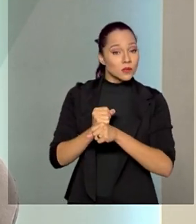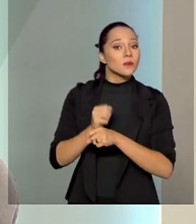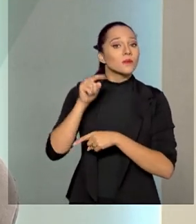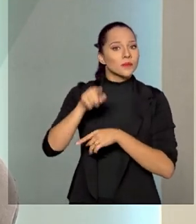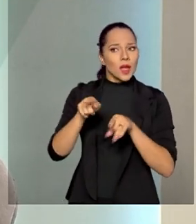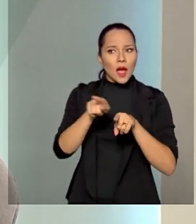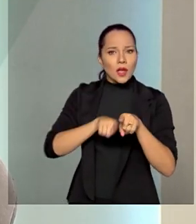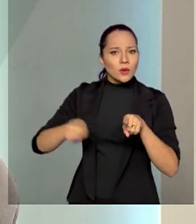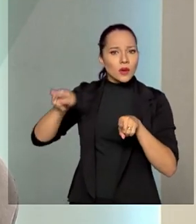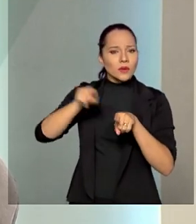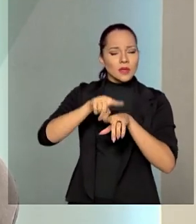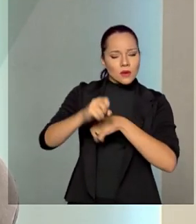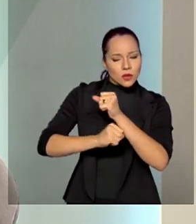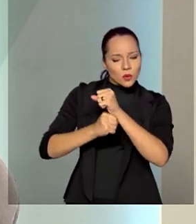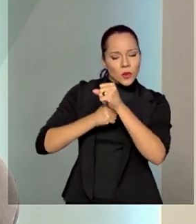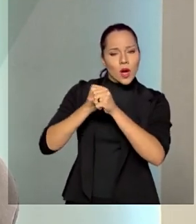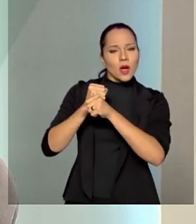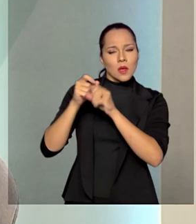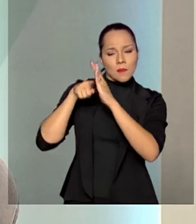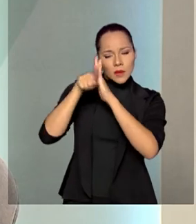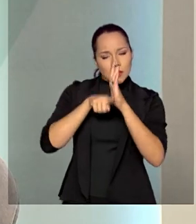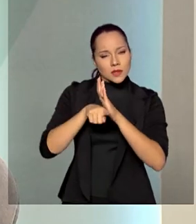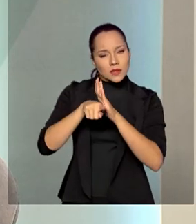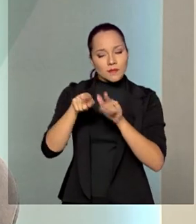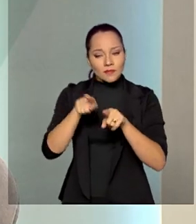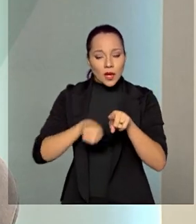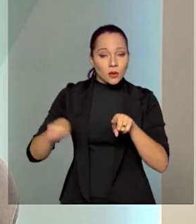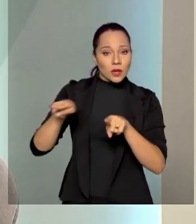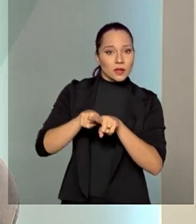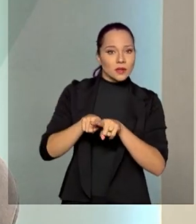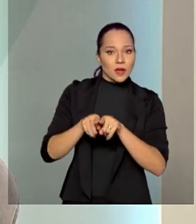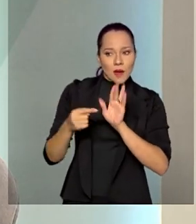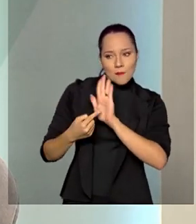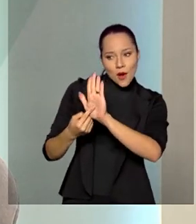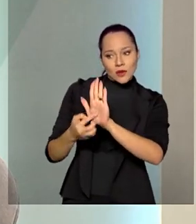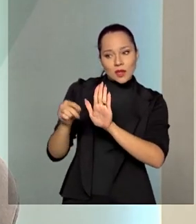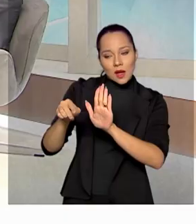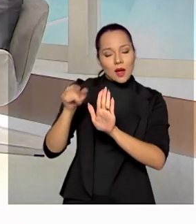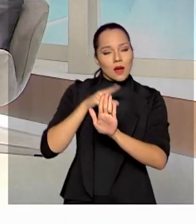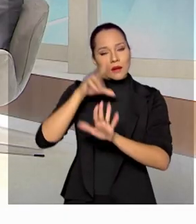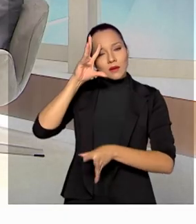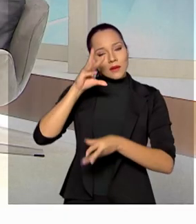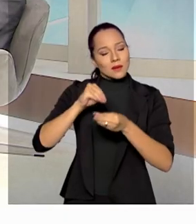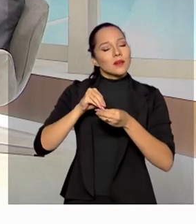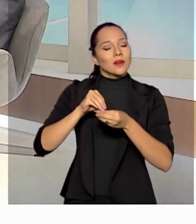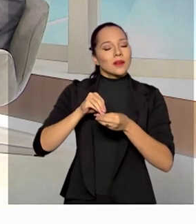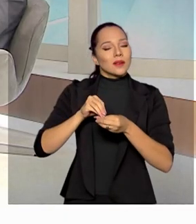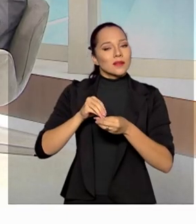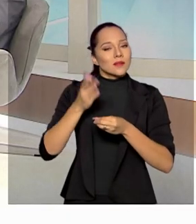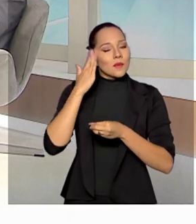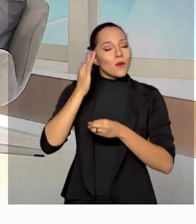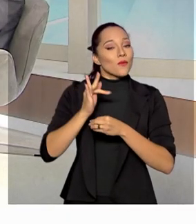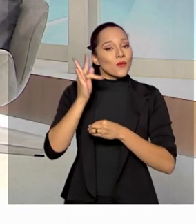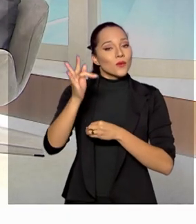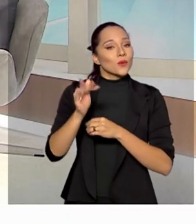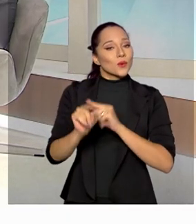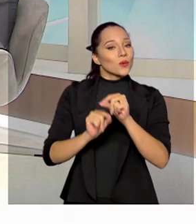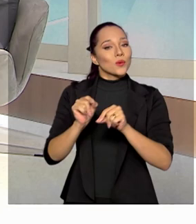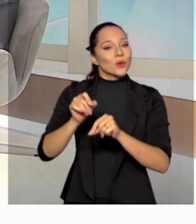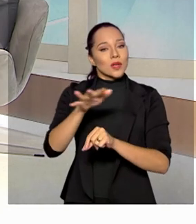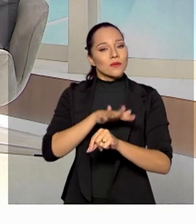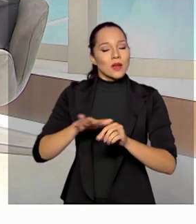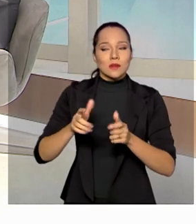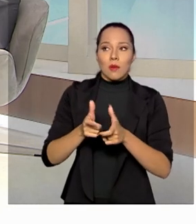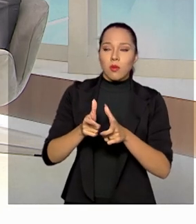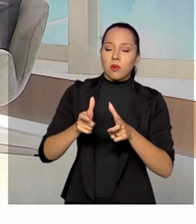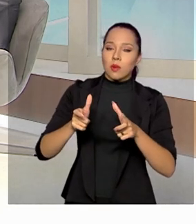atualizados ano a ano. E isso dá uma previsibilidade para o mercado naquilo que será a